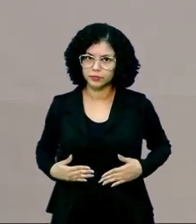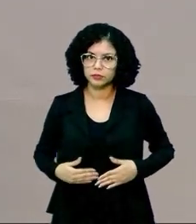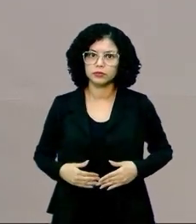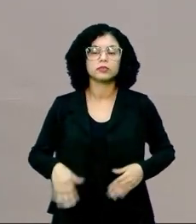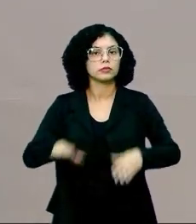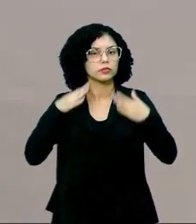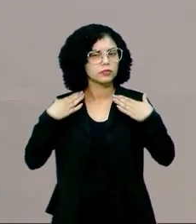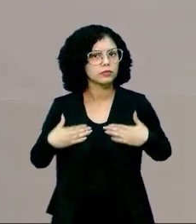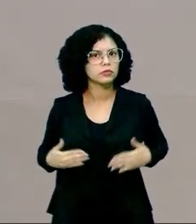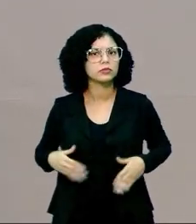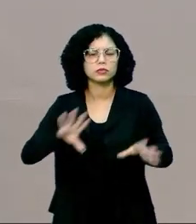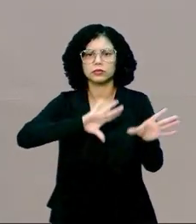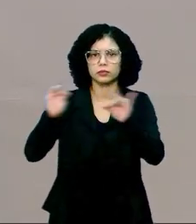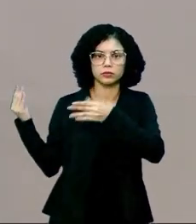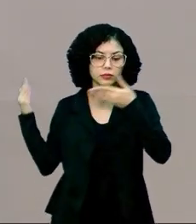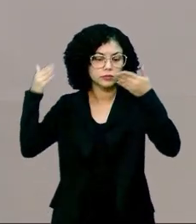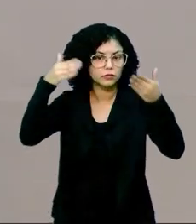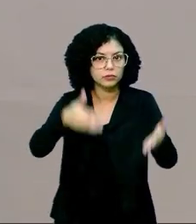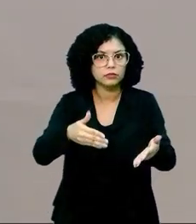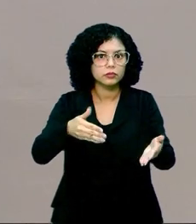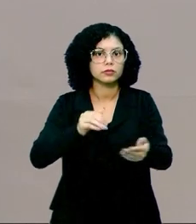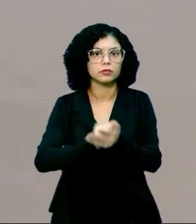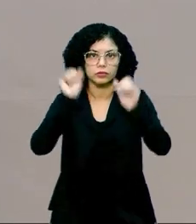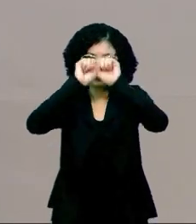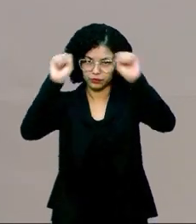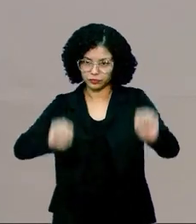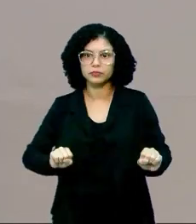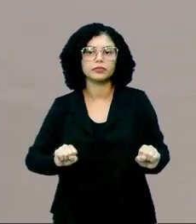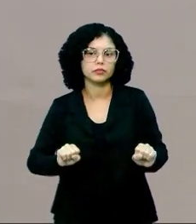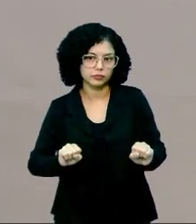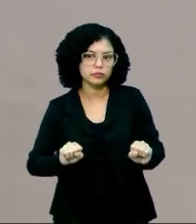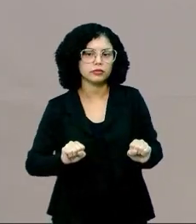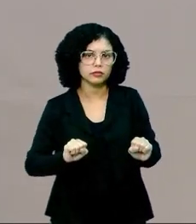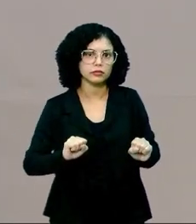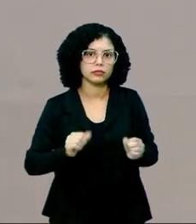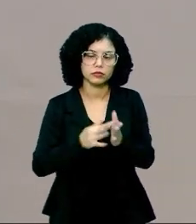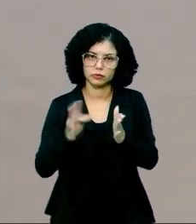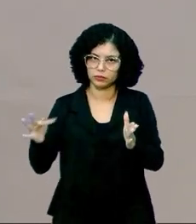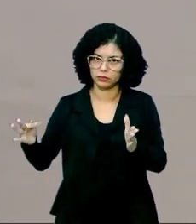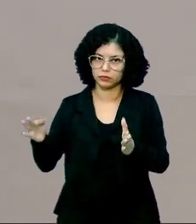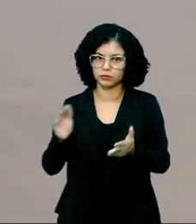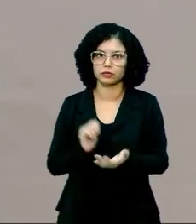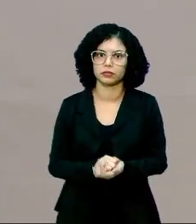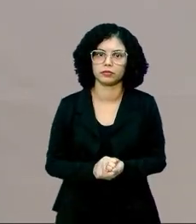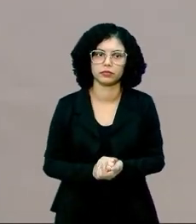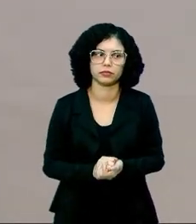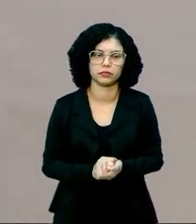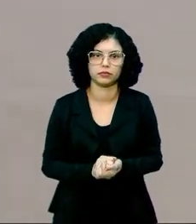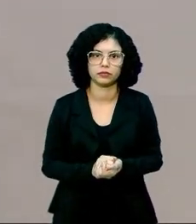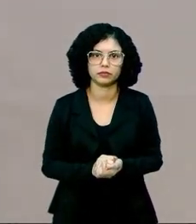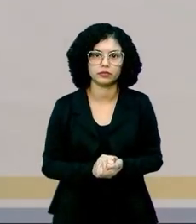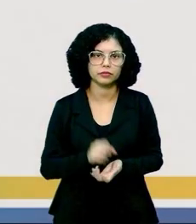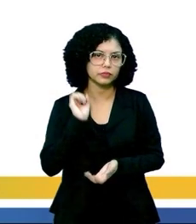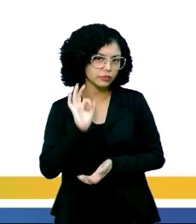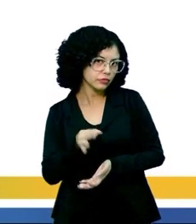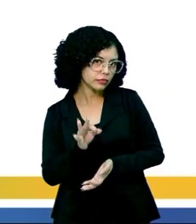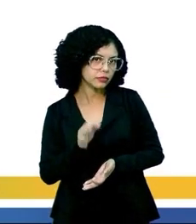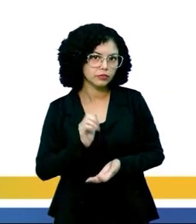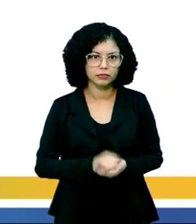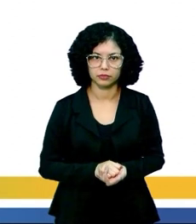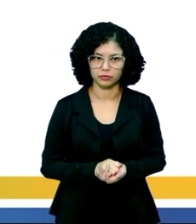fisiologia, ela tá com foco, enfoque nisso, né? A função desses sistemas dentro do corpo humano, tá certo?